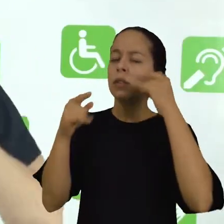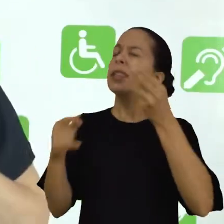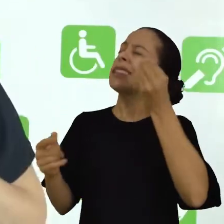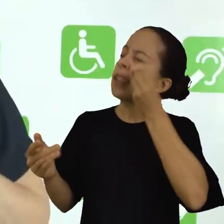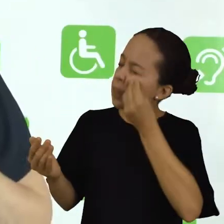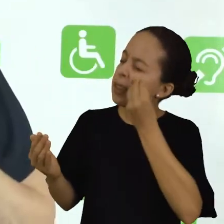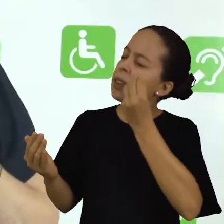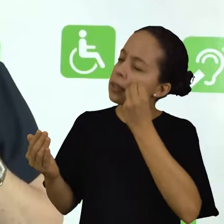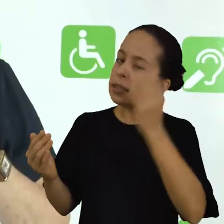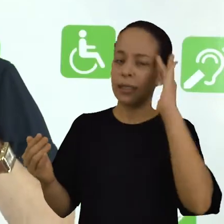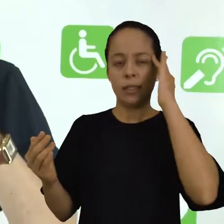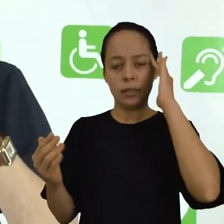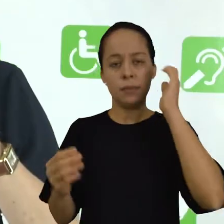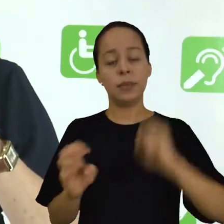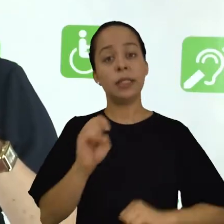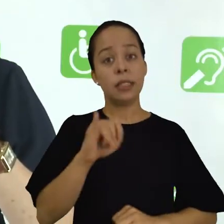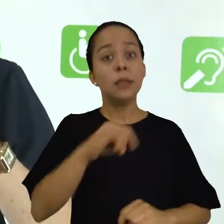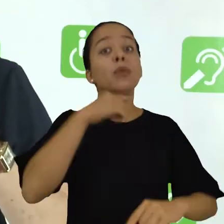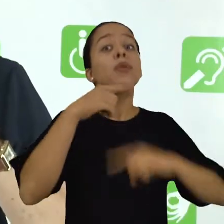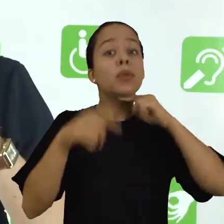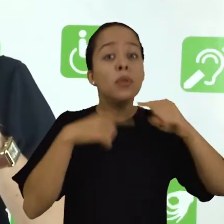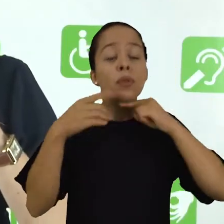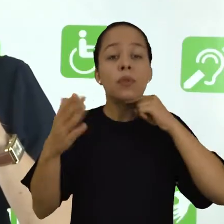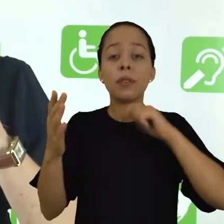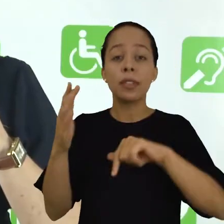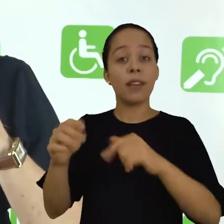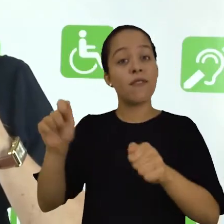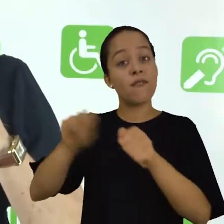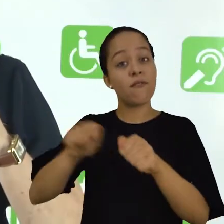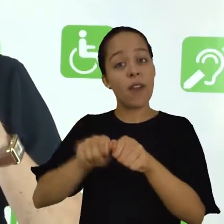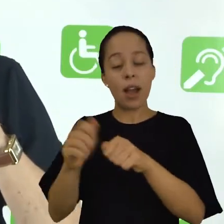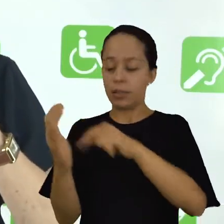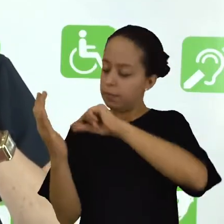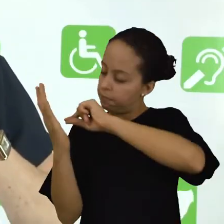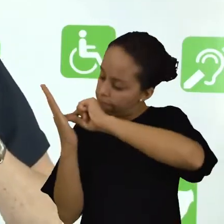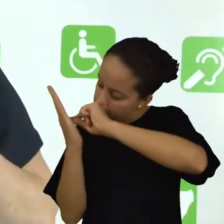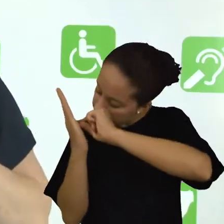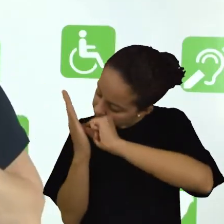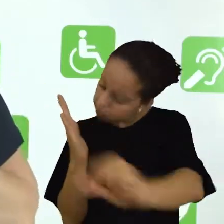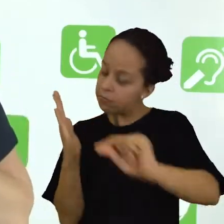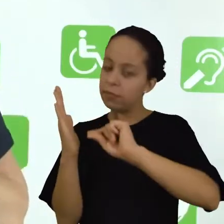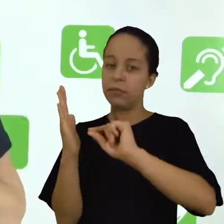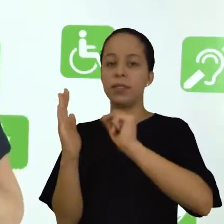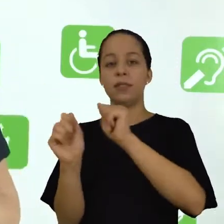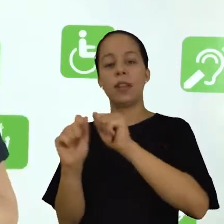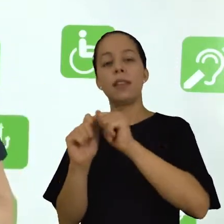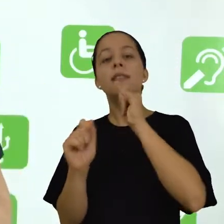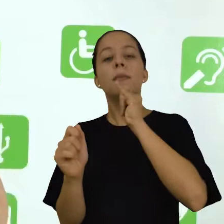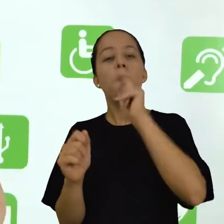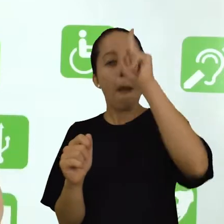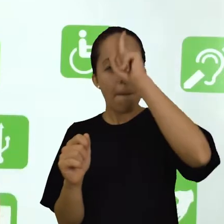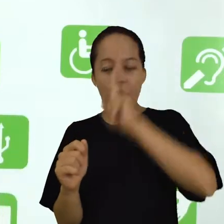informação que foi transmitida. Se tiver alguma dúvida, destaque, coloque algum sinal